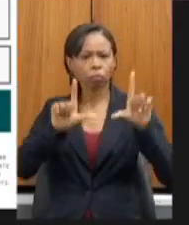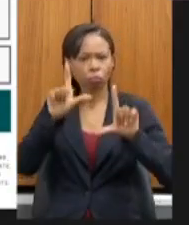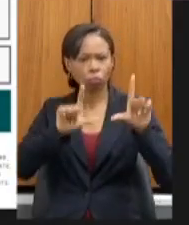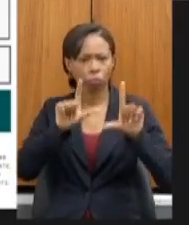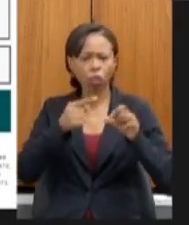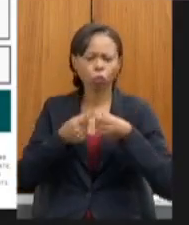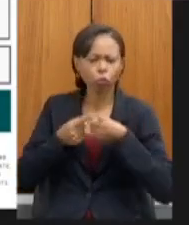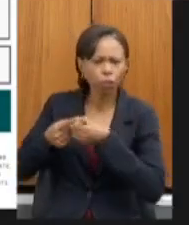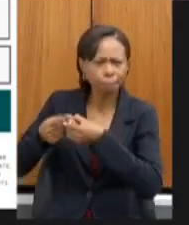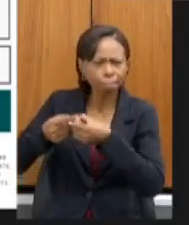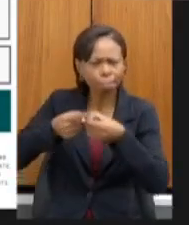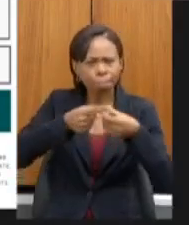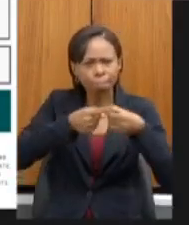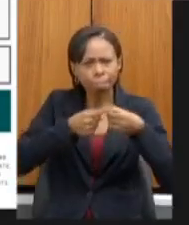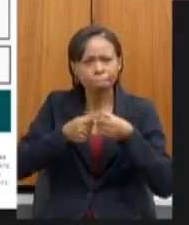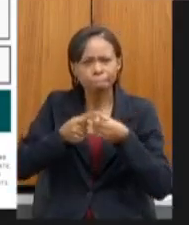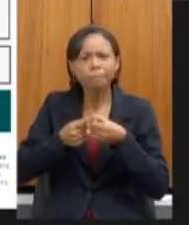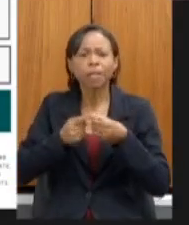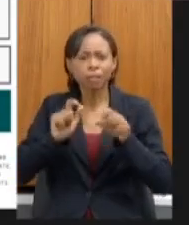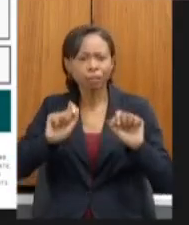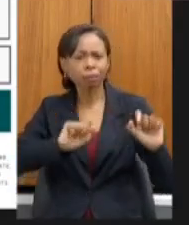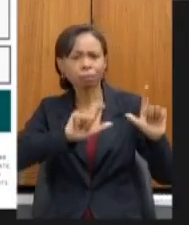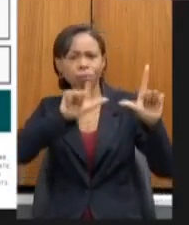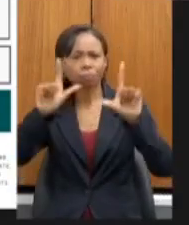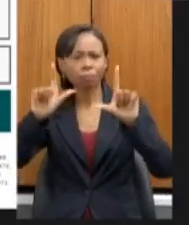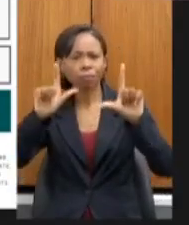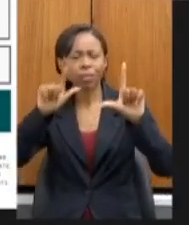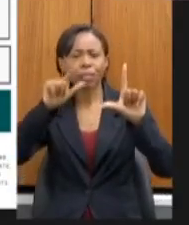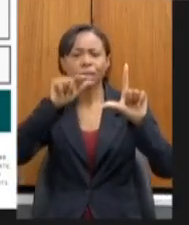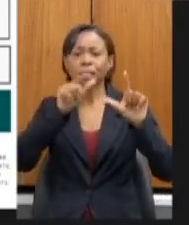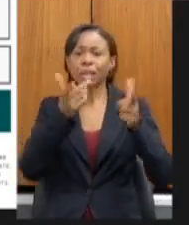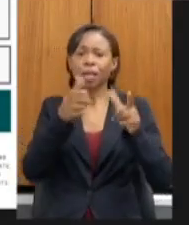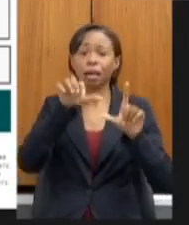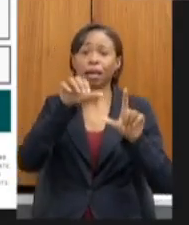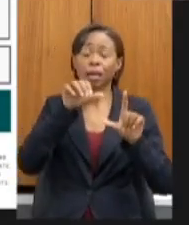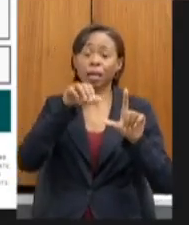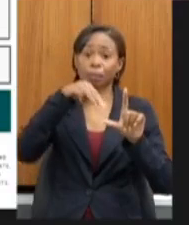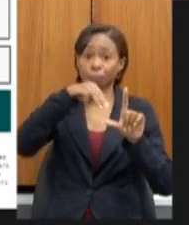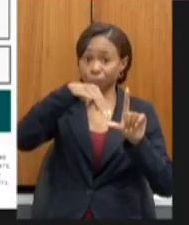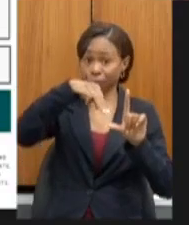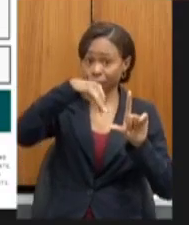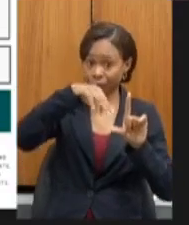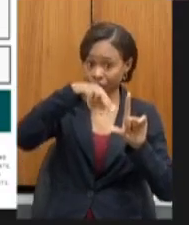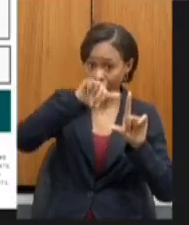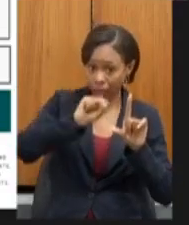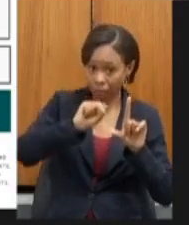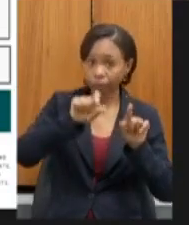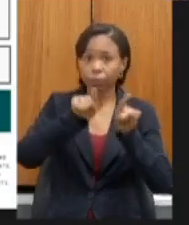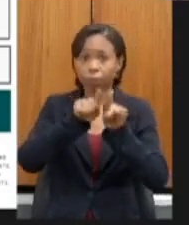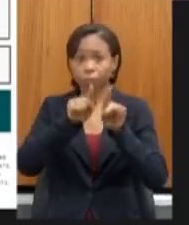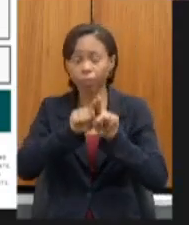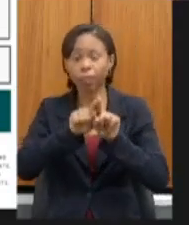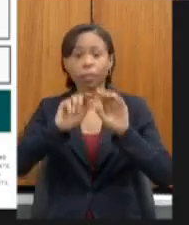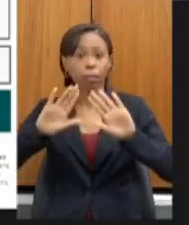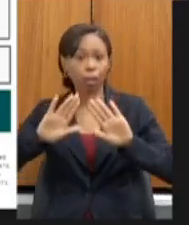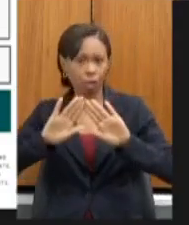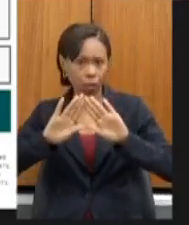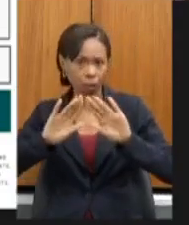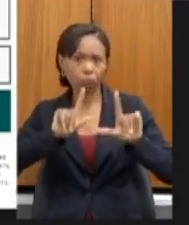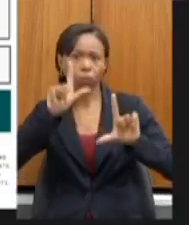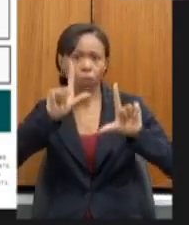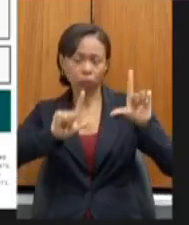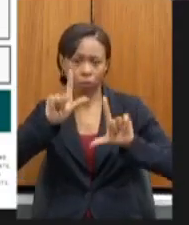municípios em que recebe a cobertura tanto da Rede Minas quanto da TV Assembleia ao longo desse processo todo muito importante